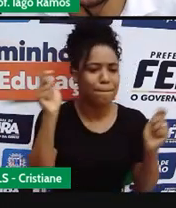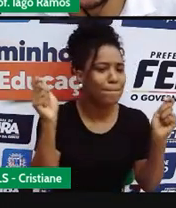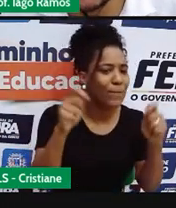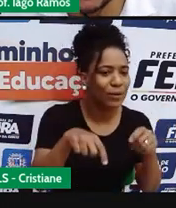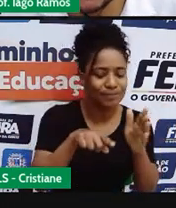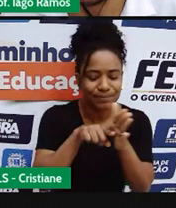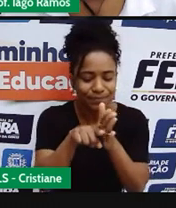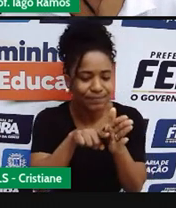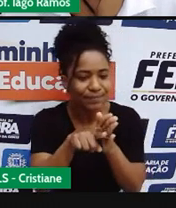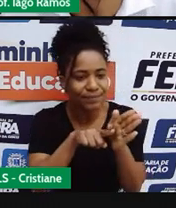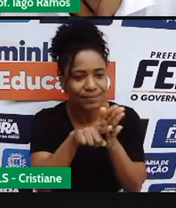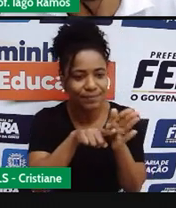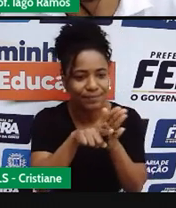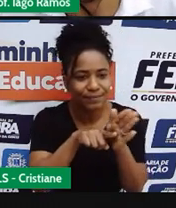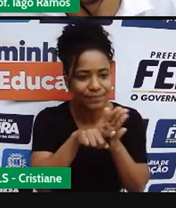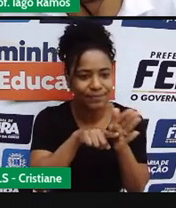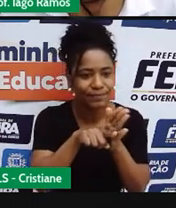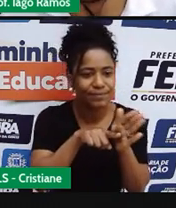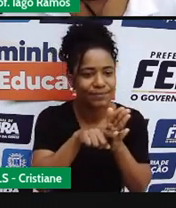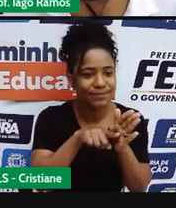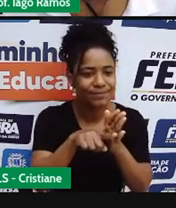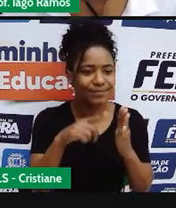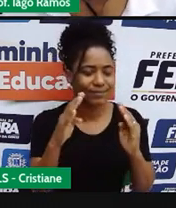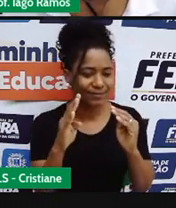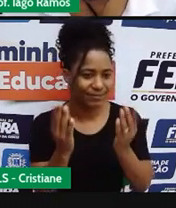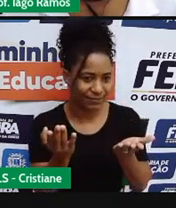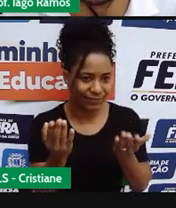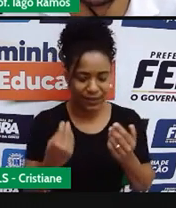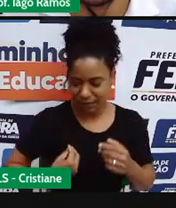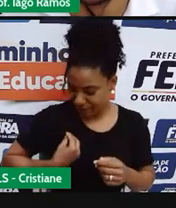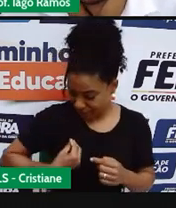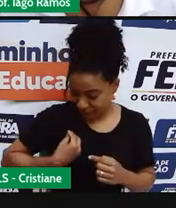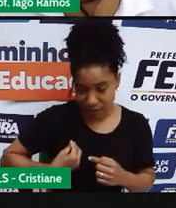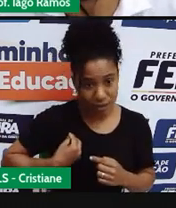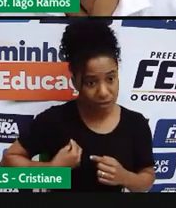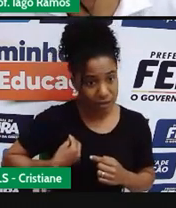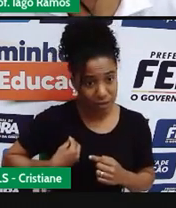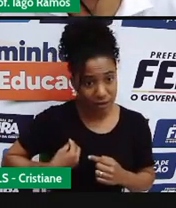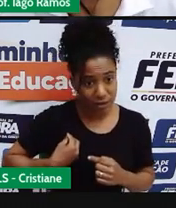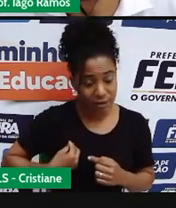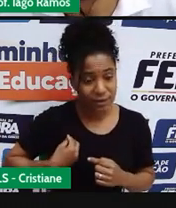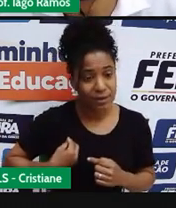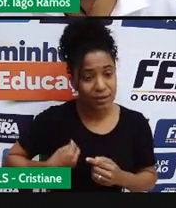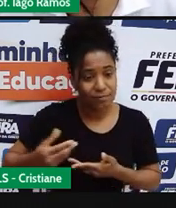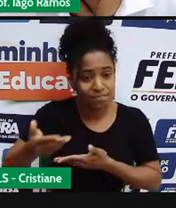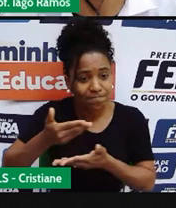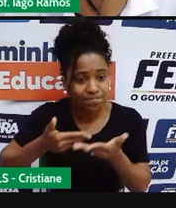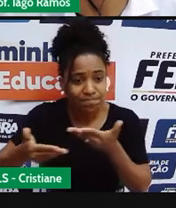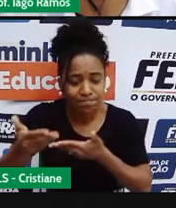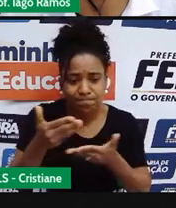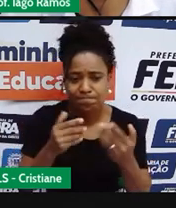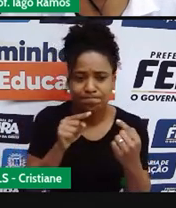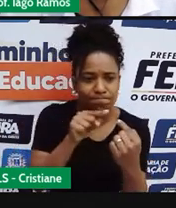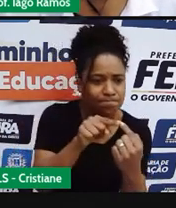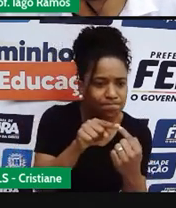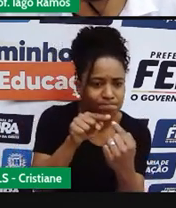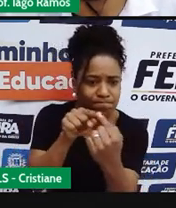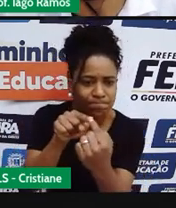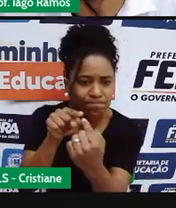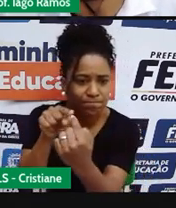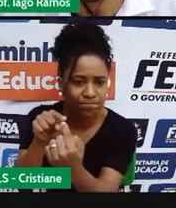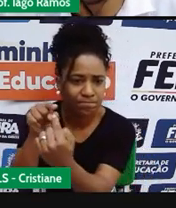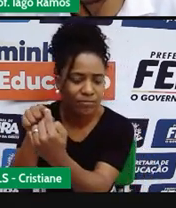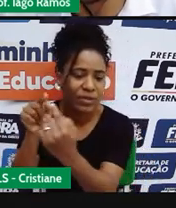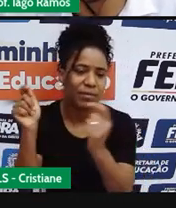situações nas quais é possível identificar a relação de proporcionalidade entre